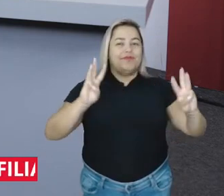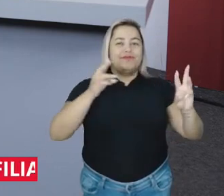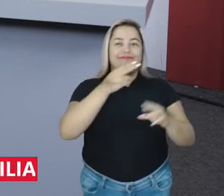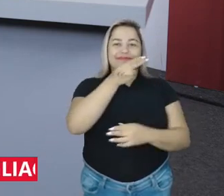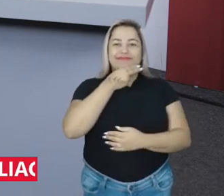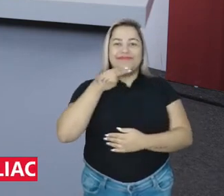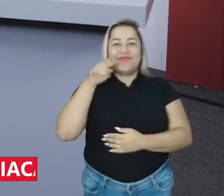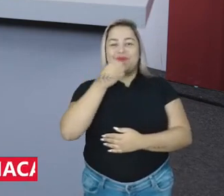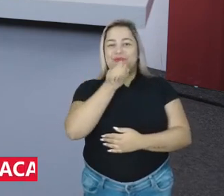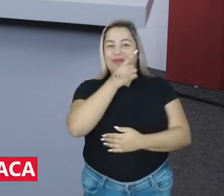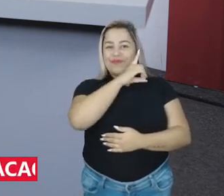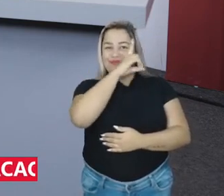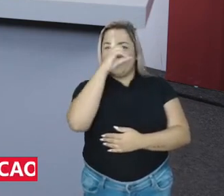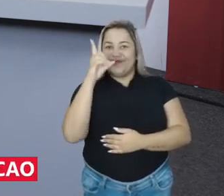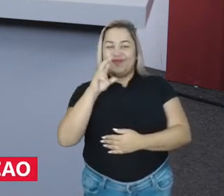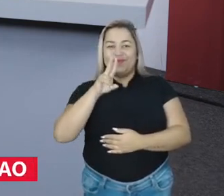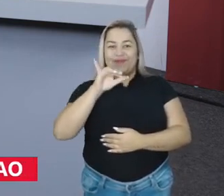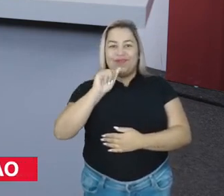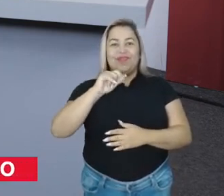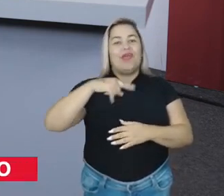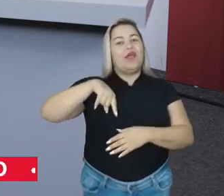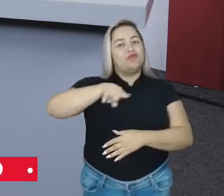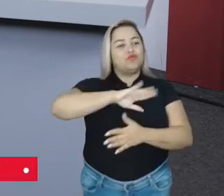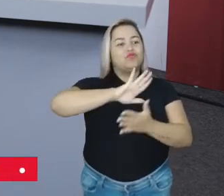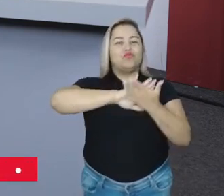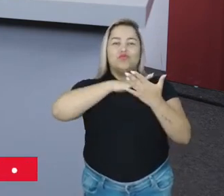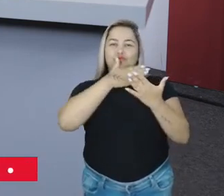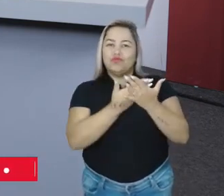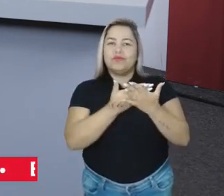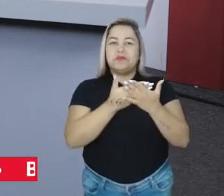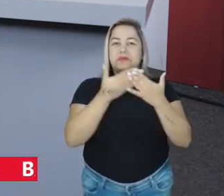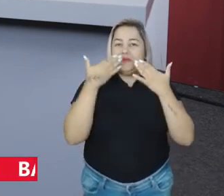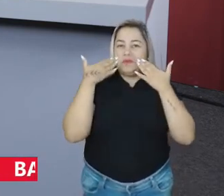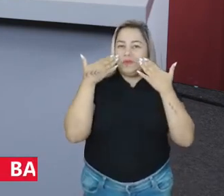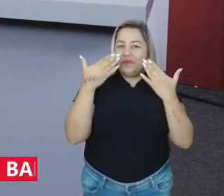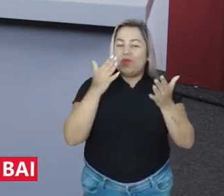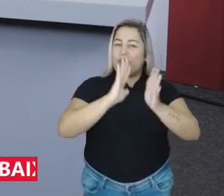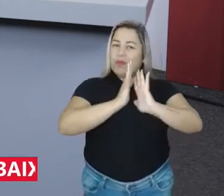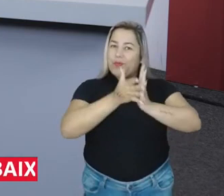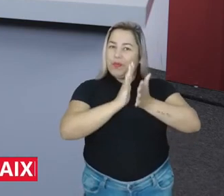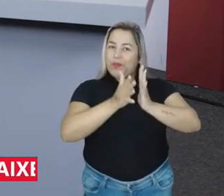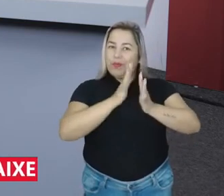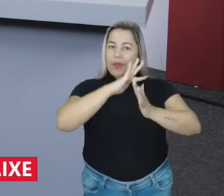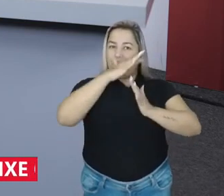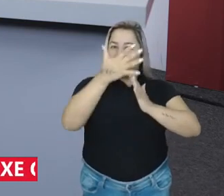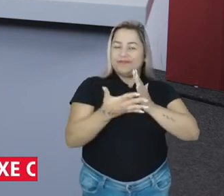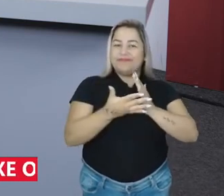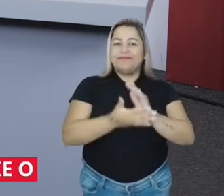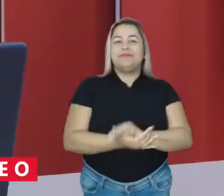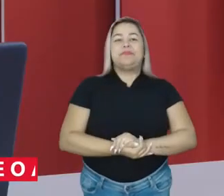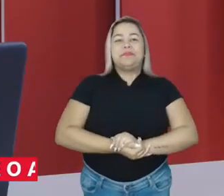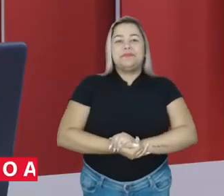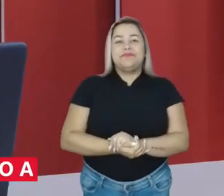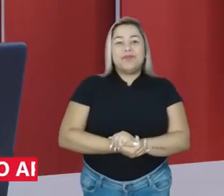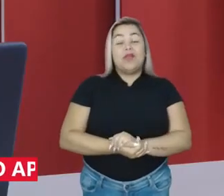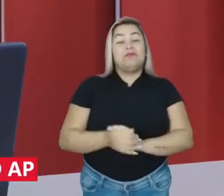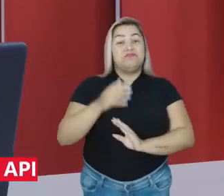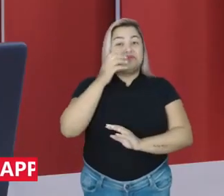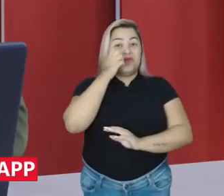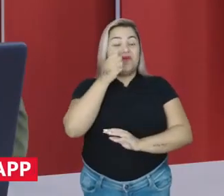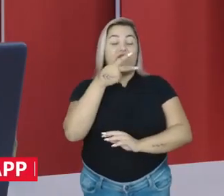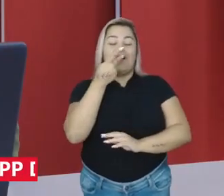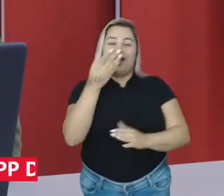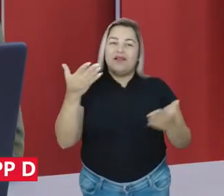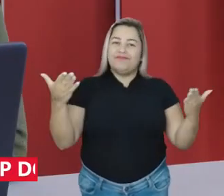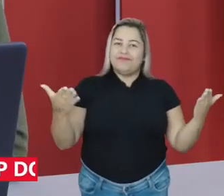Nayane, bom dia pra Lúcia, as nossas intérpretes que apresentam este jornal em língua brasileira de sinais. Eu sou a Amanda Guerra e eu